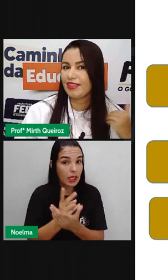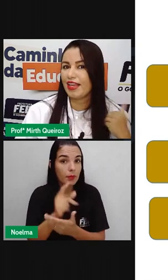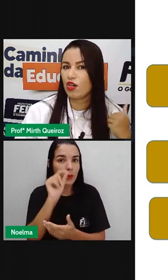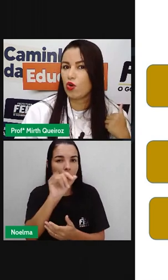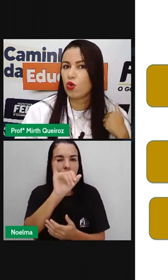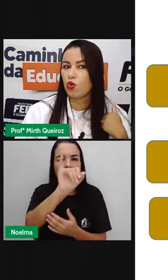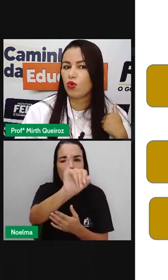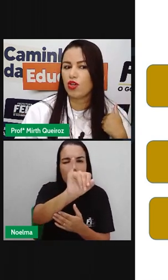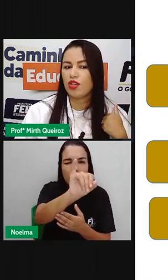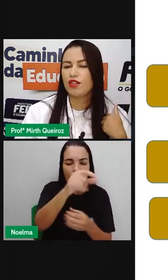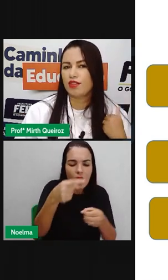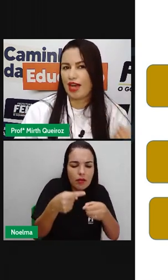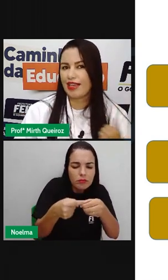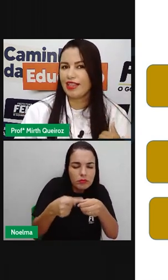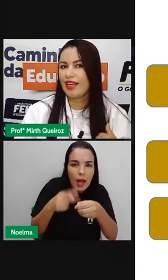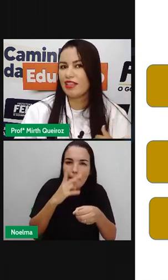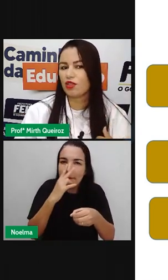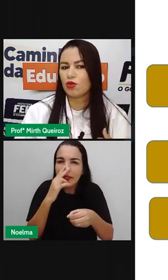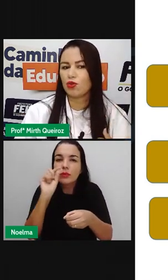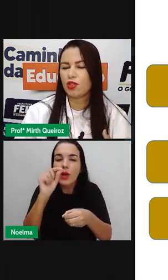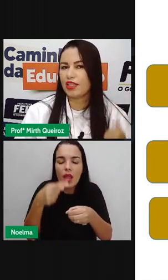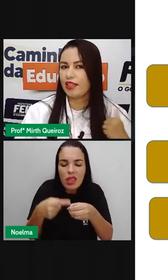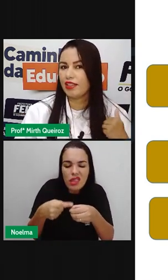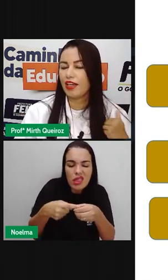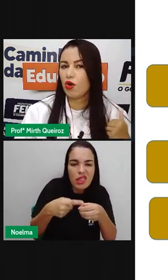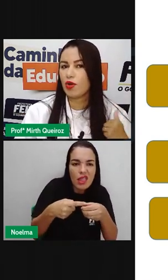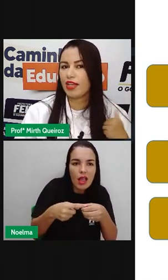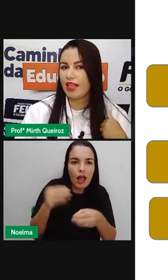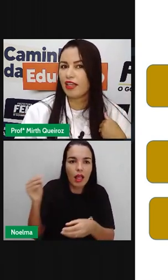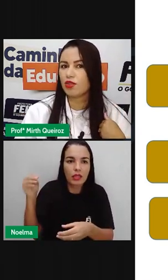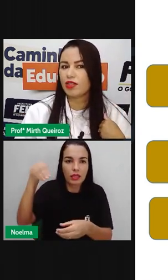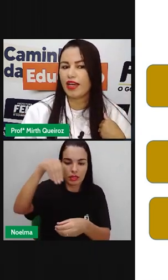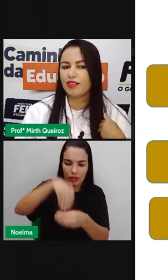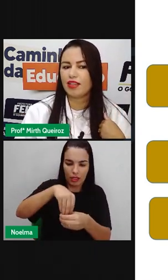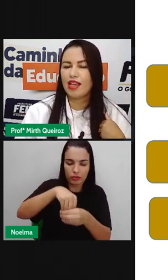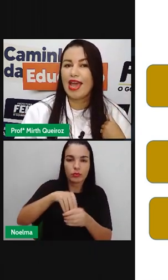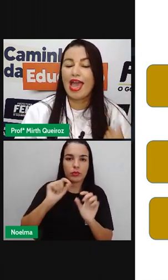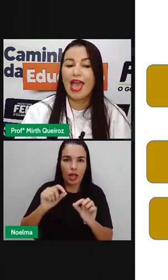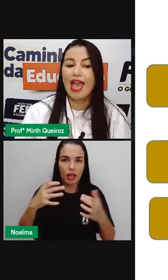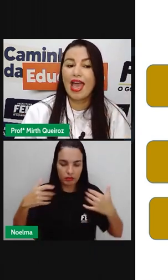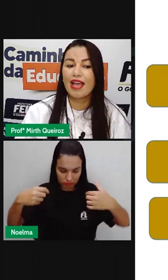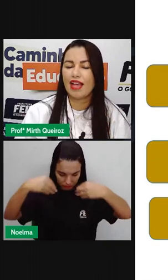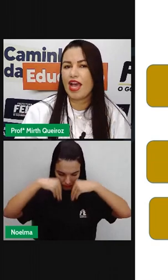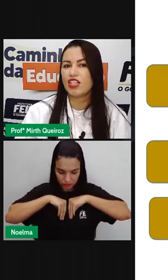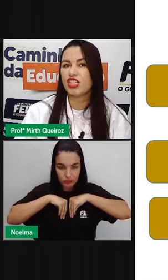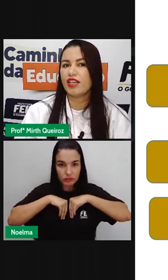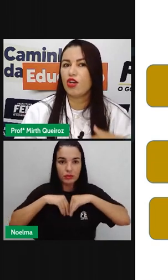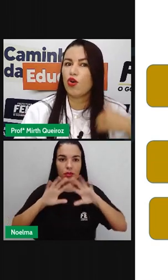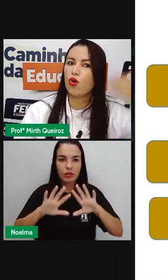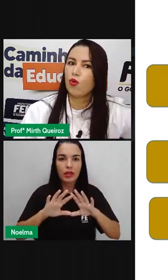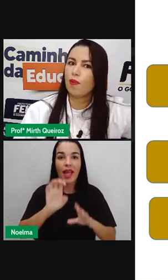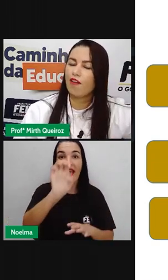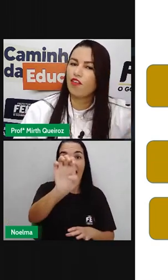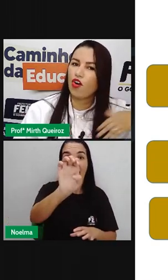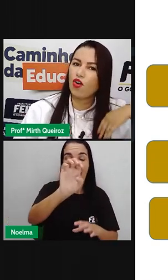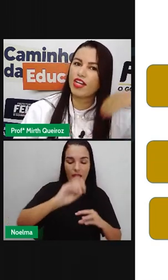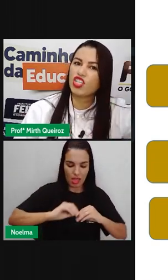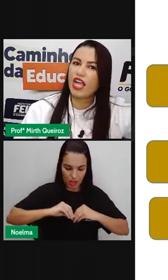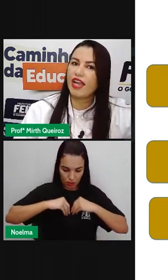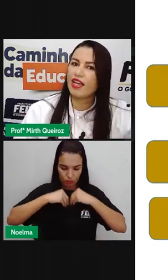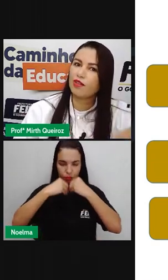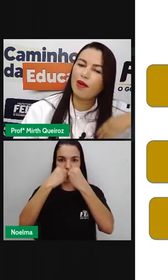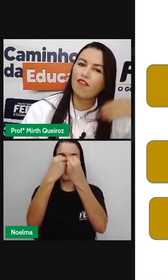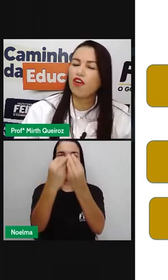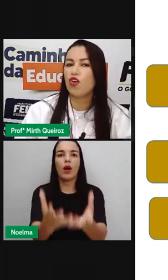né? Interior, aqui dentro. Interior o quê? Dentro, né? É exterior, para fora,